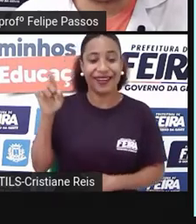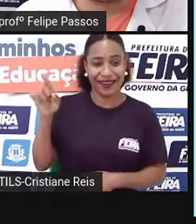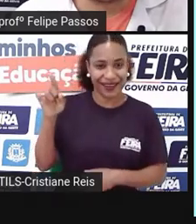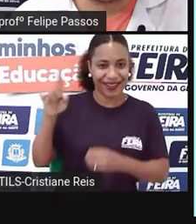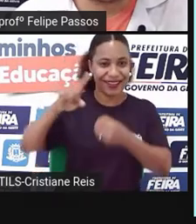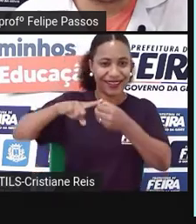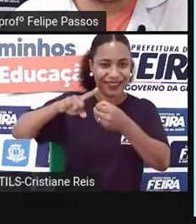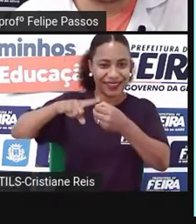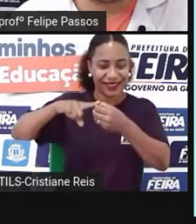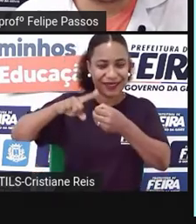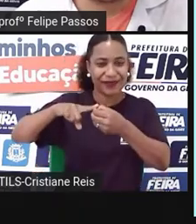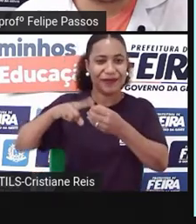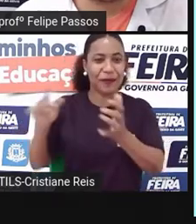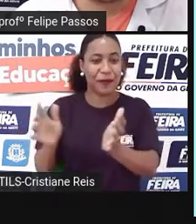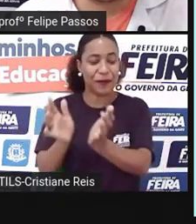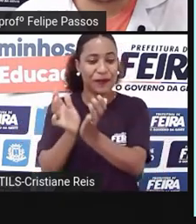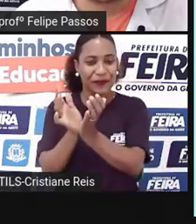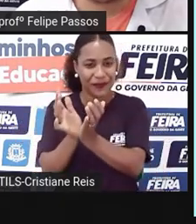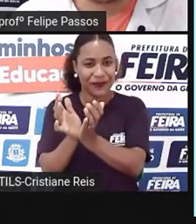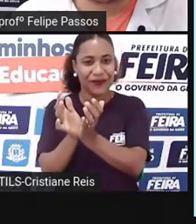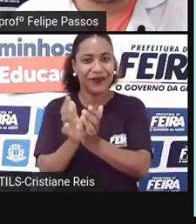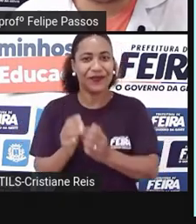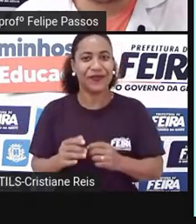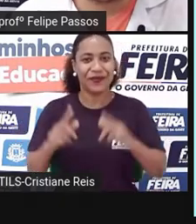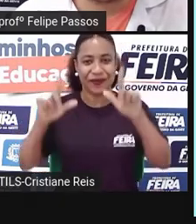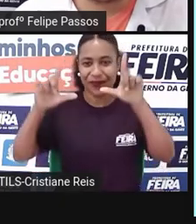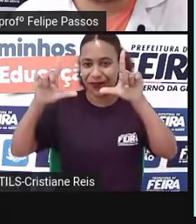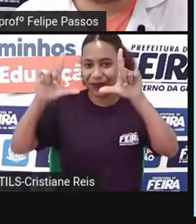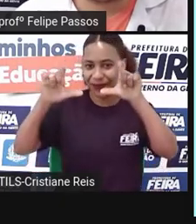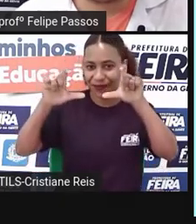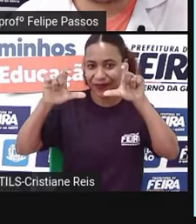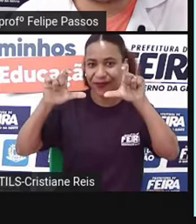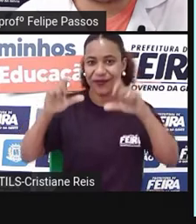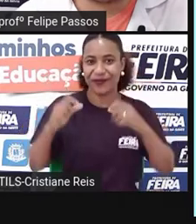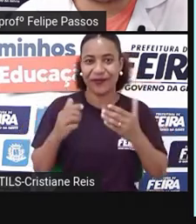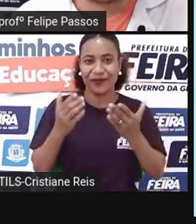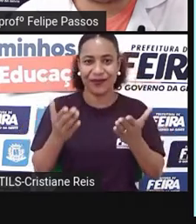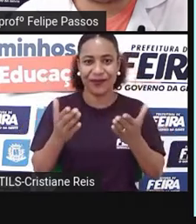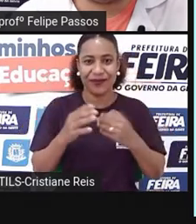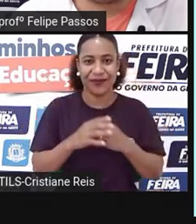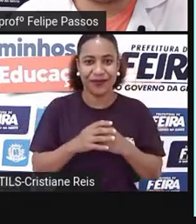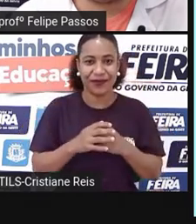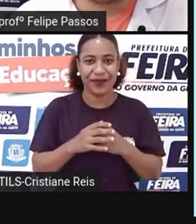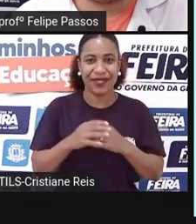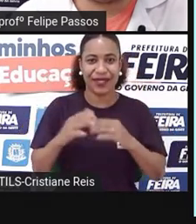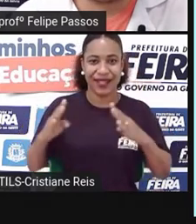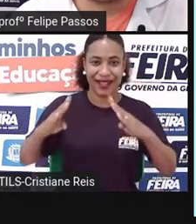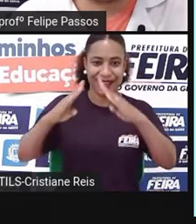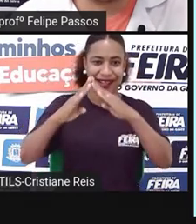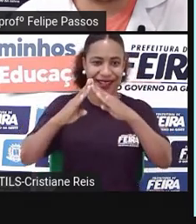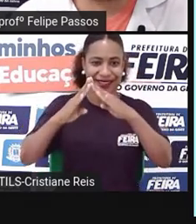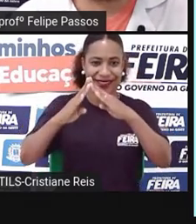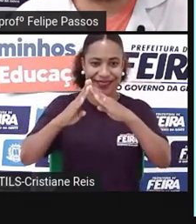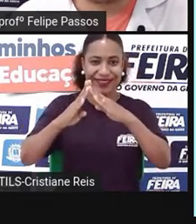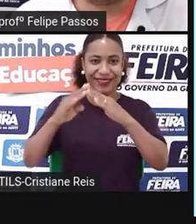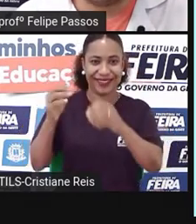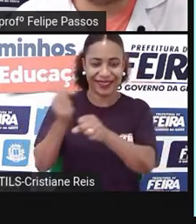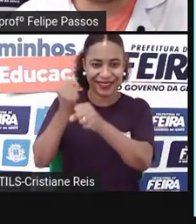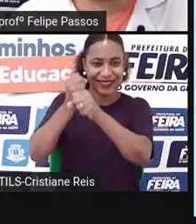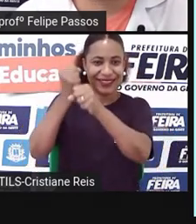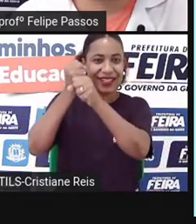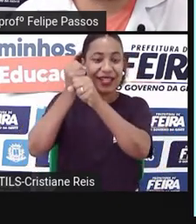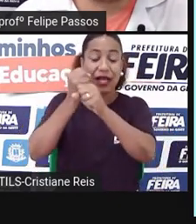essa foto aí, a gente tirou, quando ele ganhou, a gente conseguiu construir essa casa para ele, que ele morava em casa de Taipa,